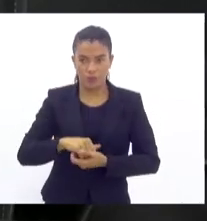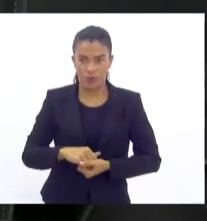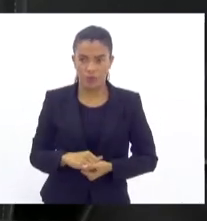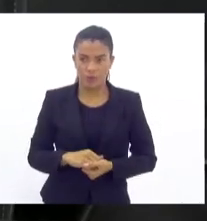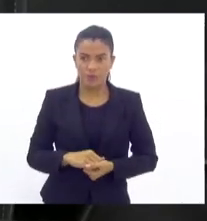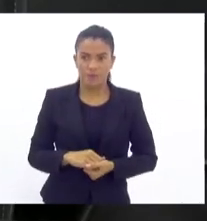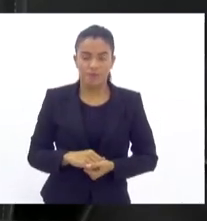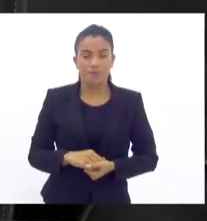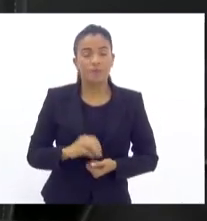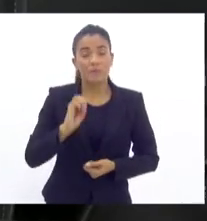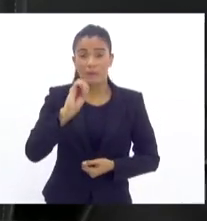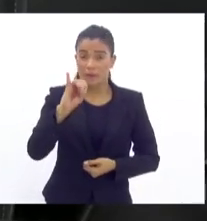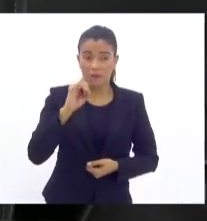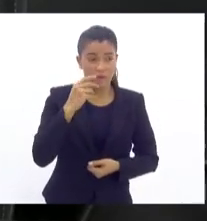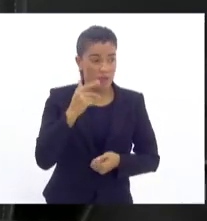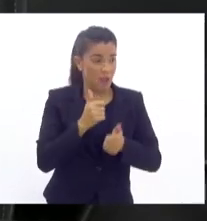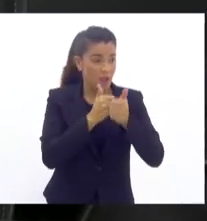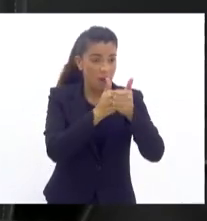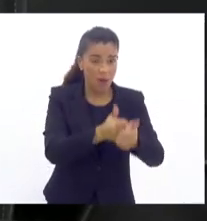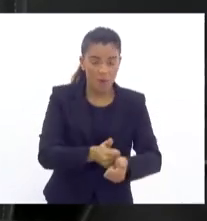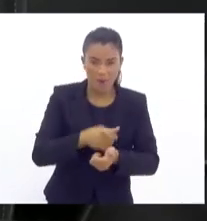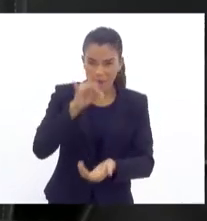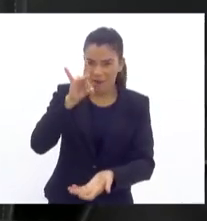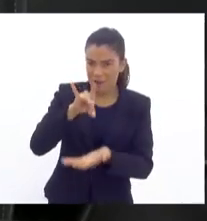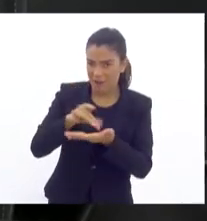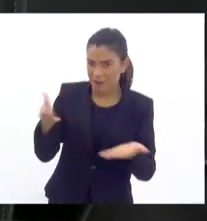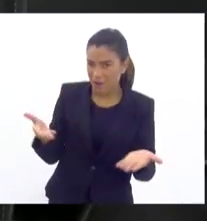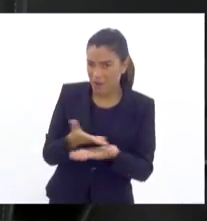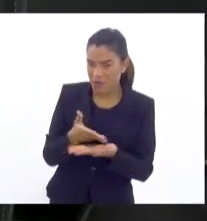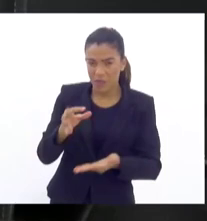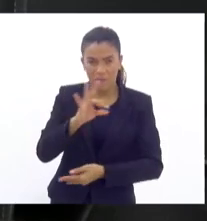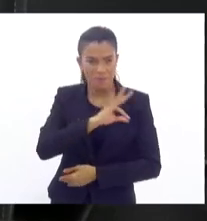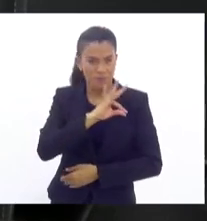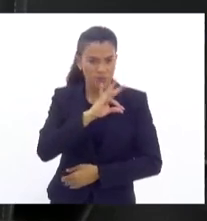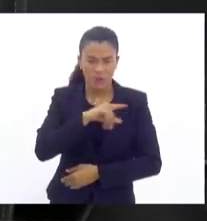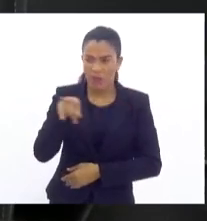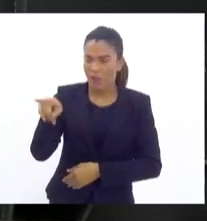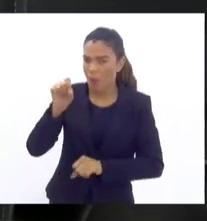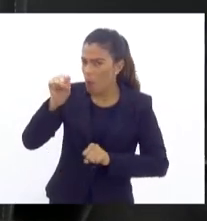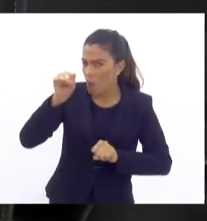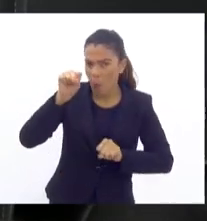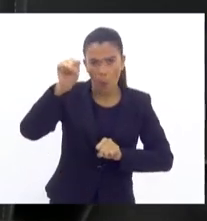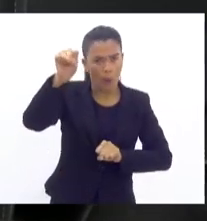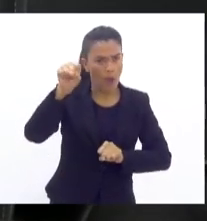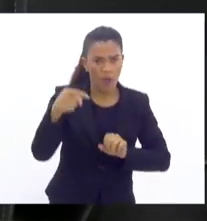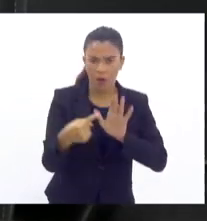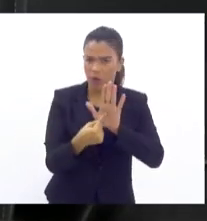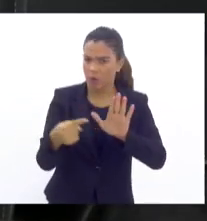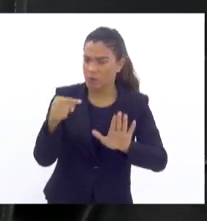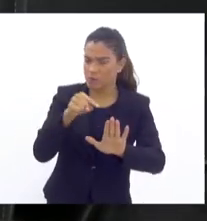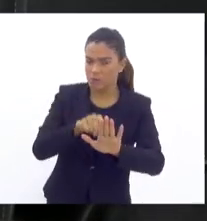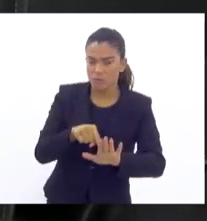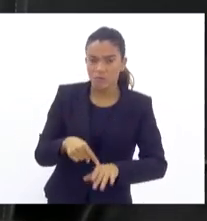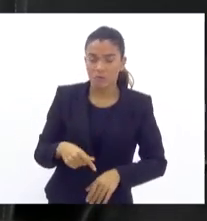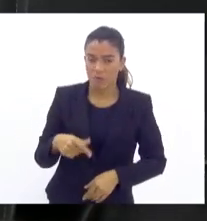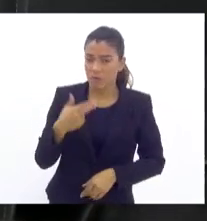Se for ver a realidade que nós vivemos hoje, nossos policiais são verdadeiros heróis. e, como sempre falo, o maior cliente da polícia